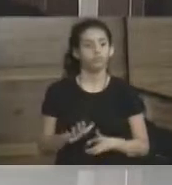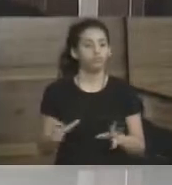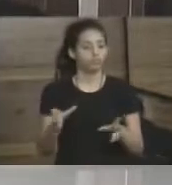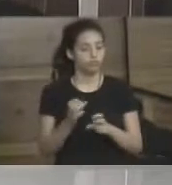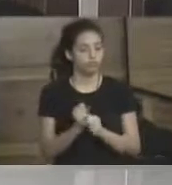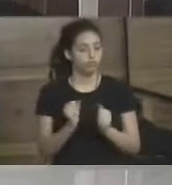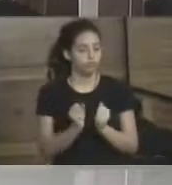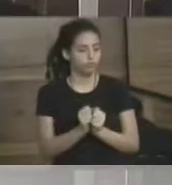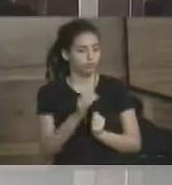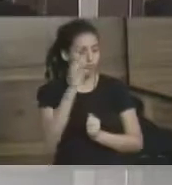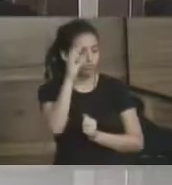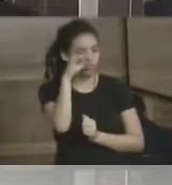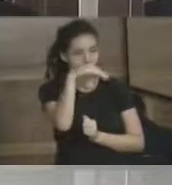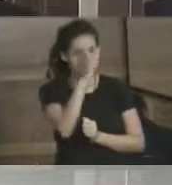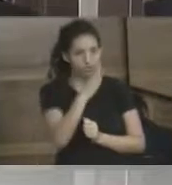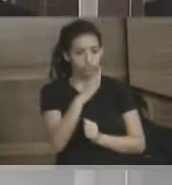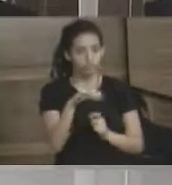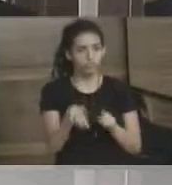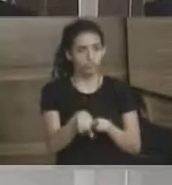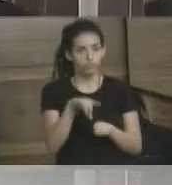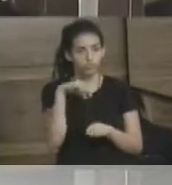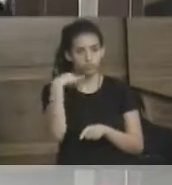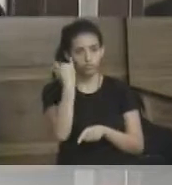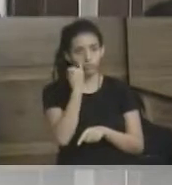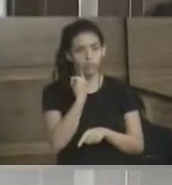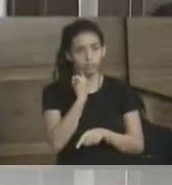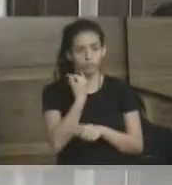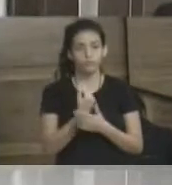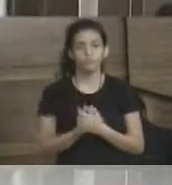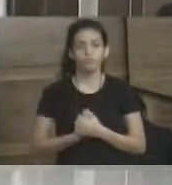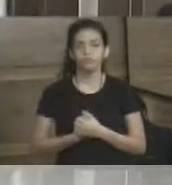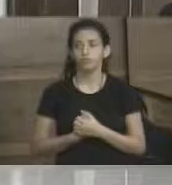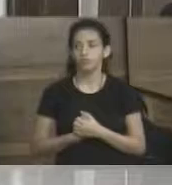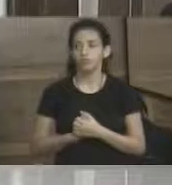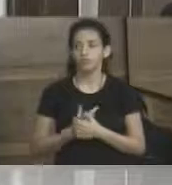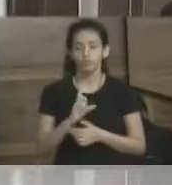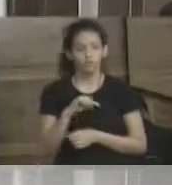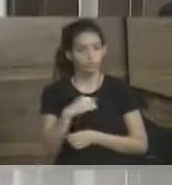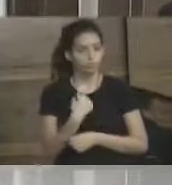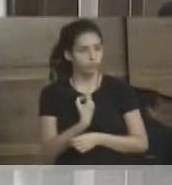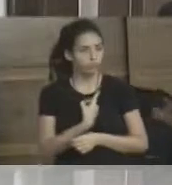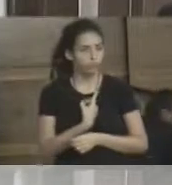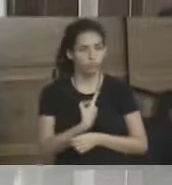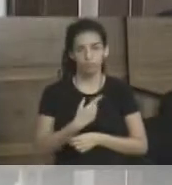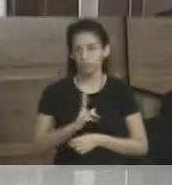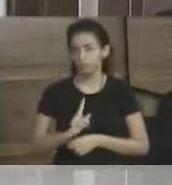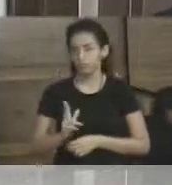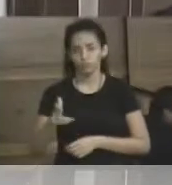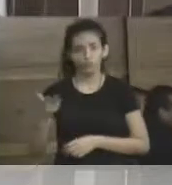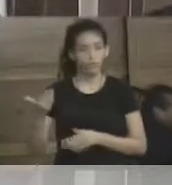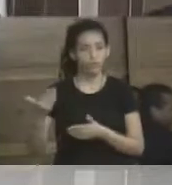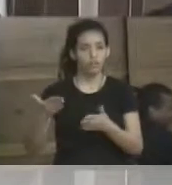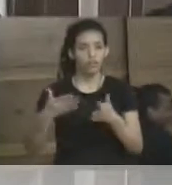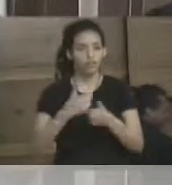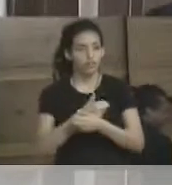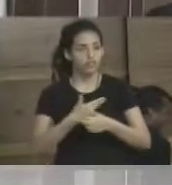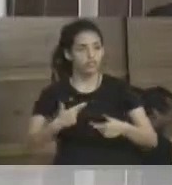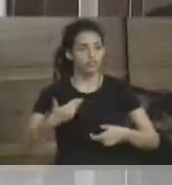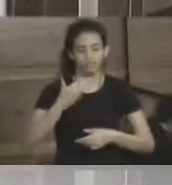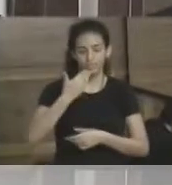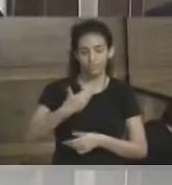uma vez, com a Tite, com a Jane, que levantaram essa pauta, a gente recebe muita demanda e a gente não consegue,